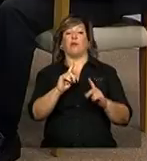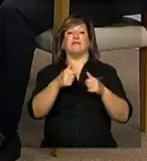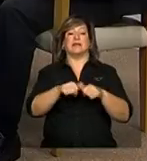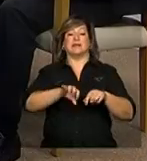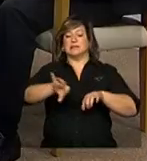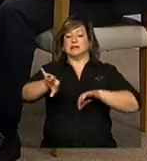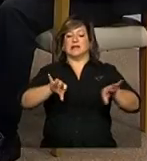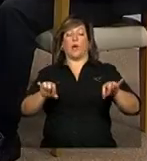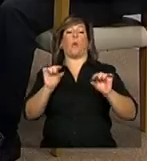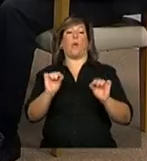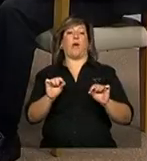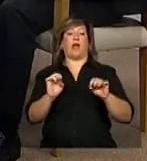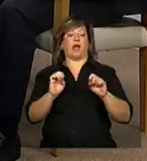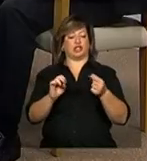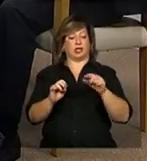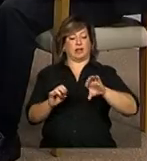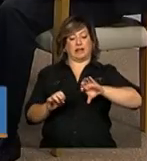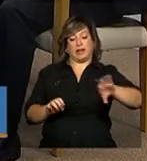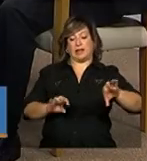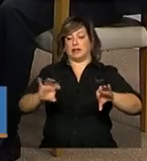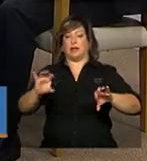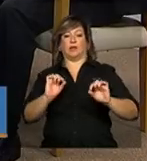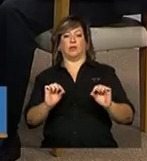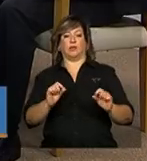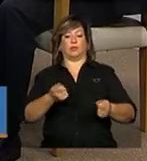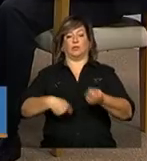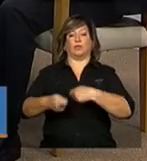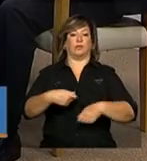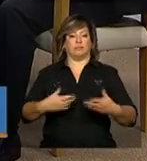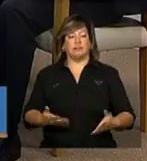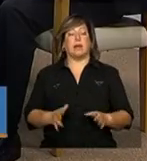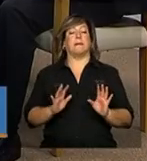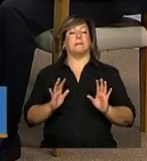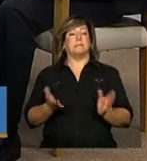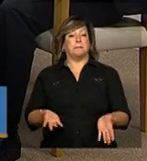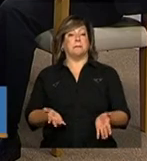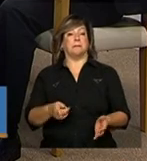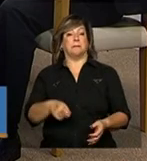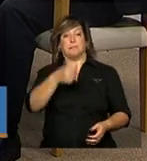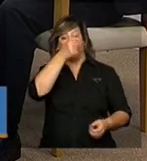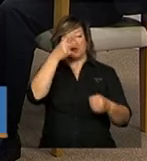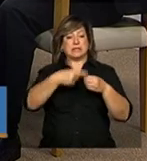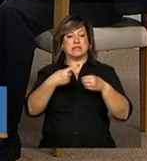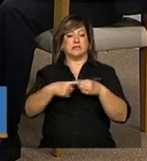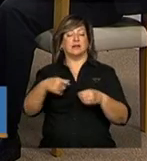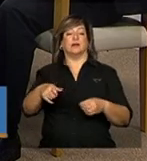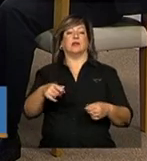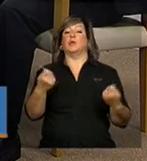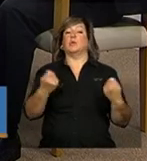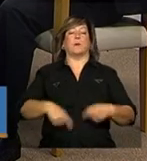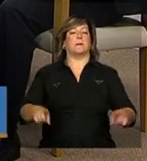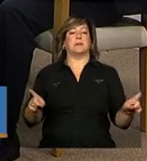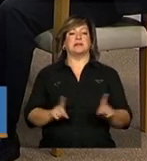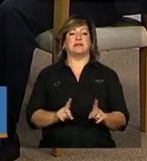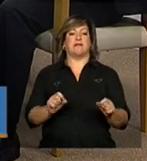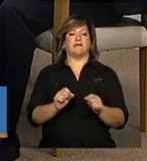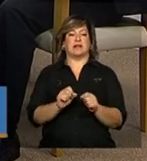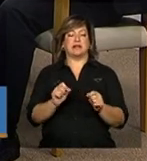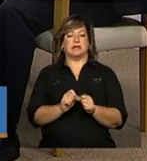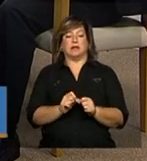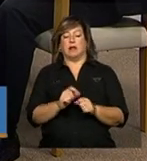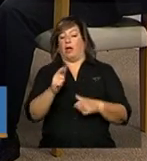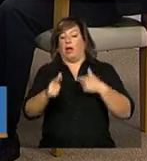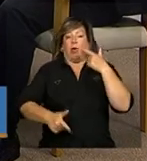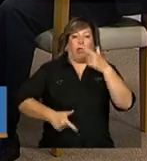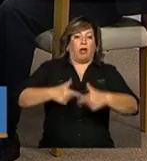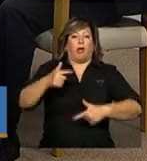recurso do que é reprogramado e do que é corrente. Então, o município não tem mais que fazer um malabarismo para